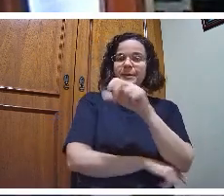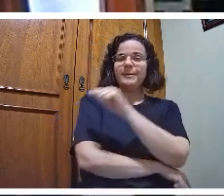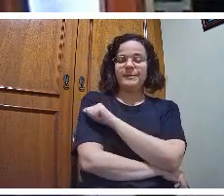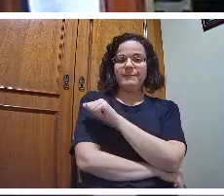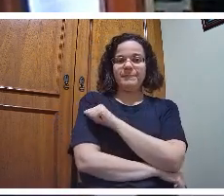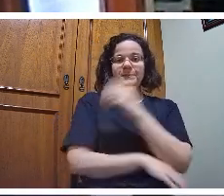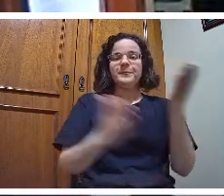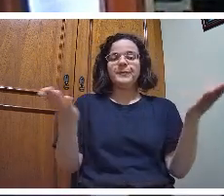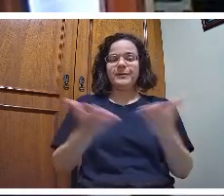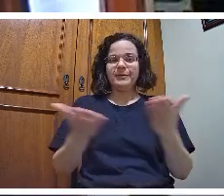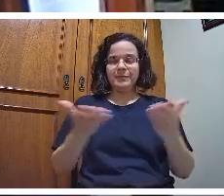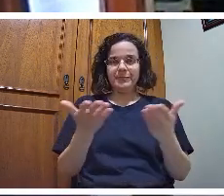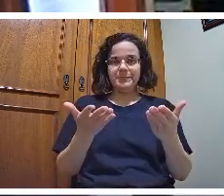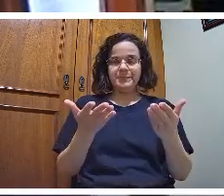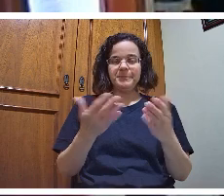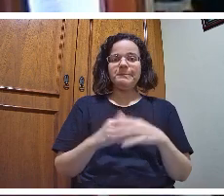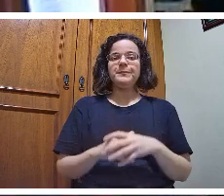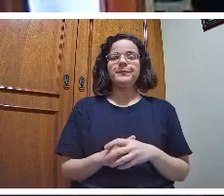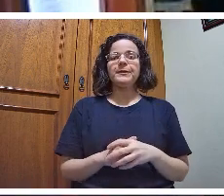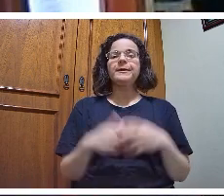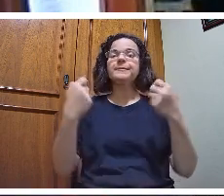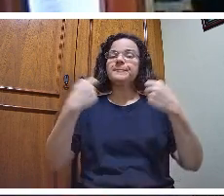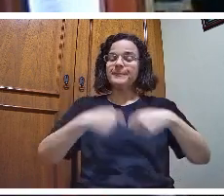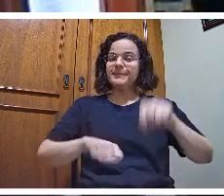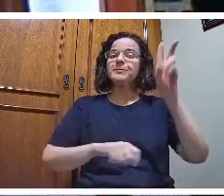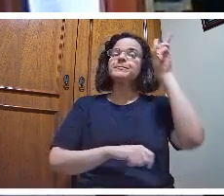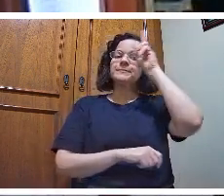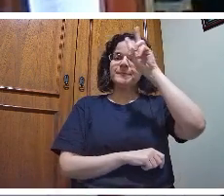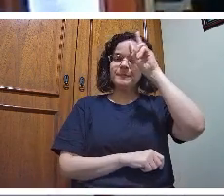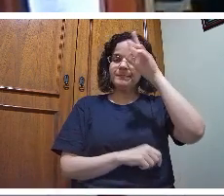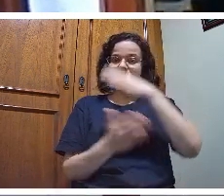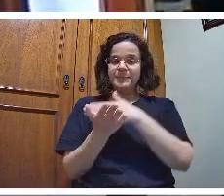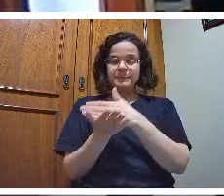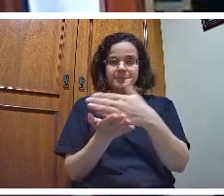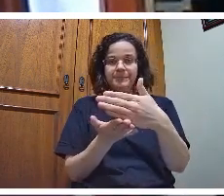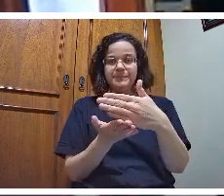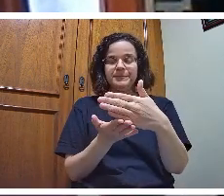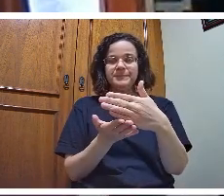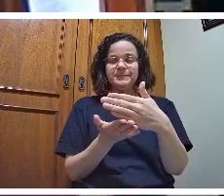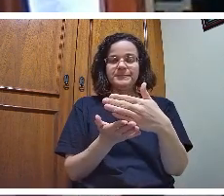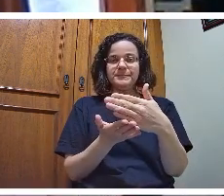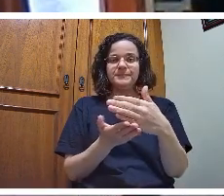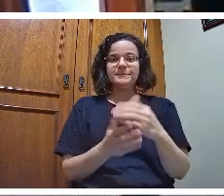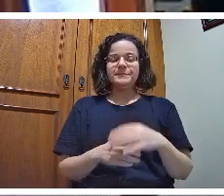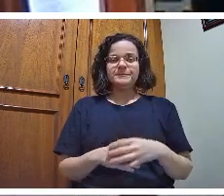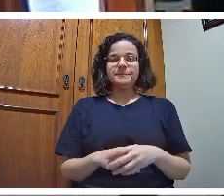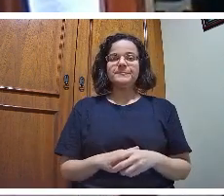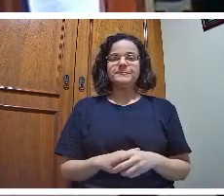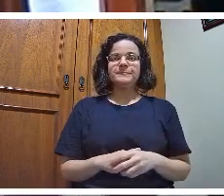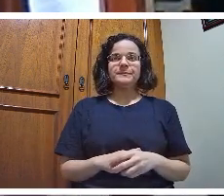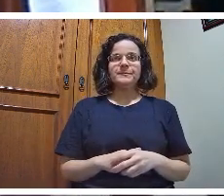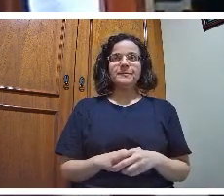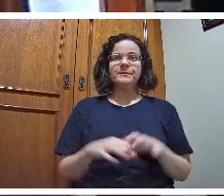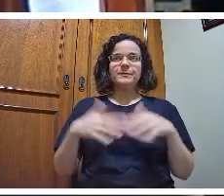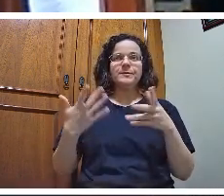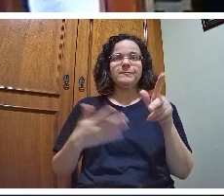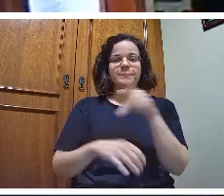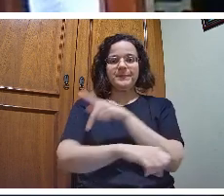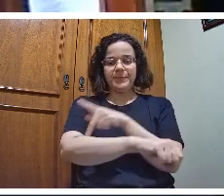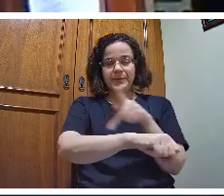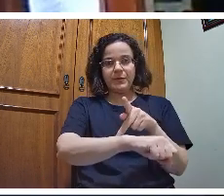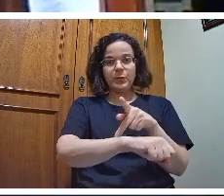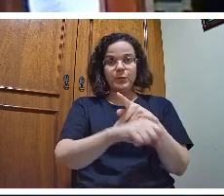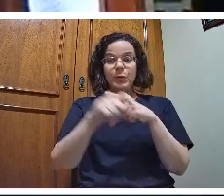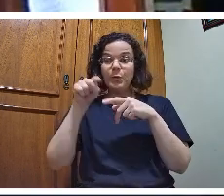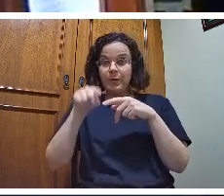inicialmente, que com esta pedagogia ou outra, nós não podemos